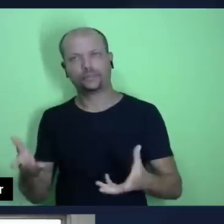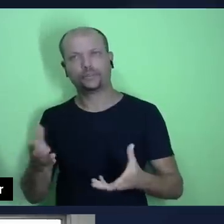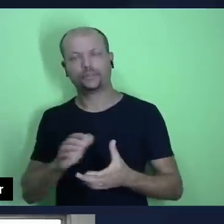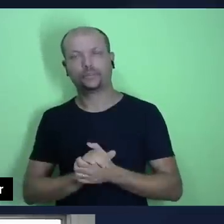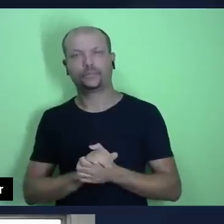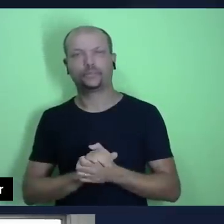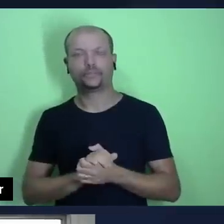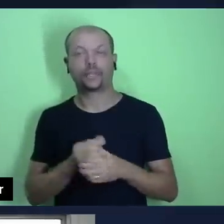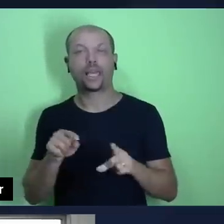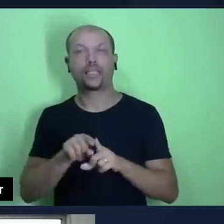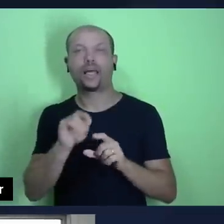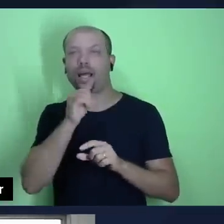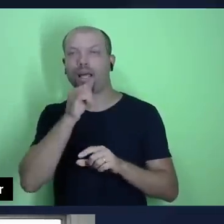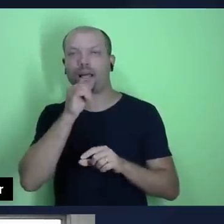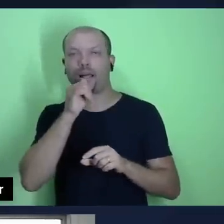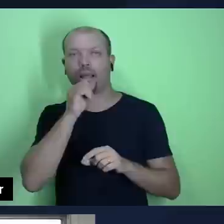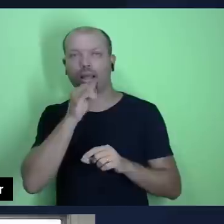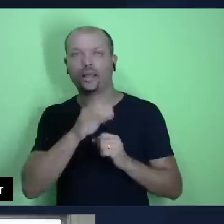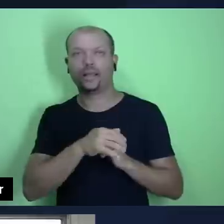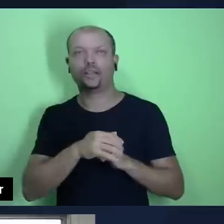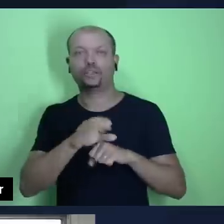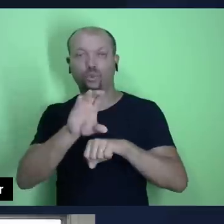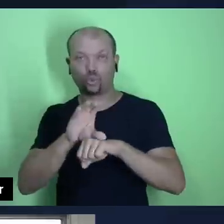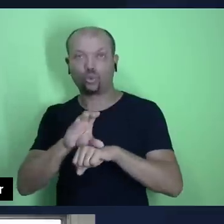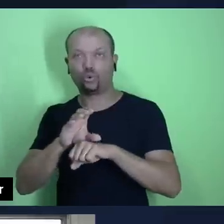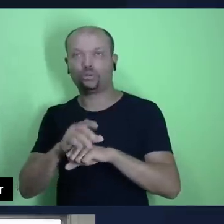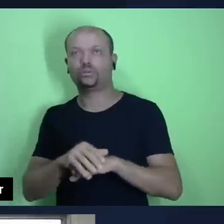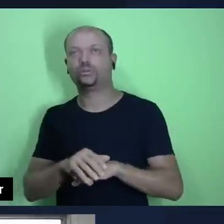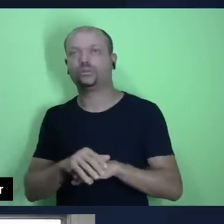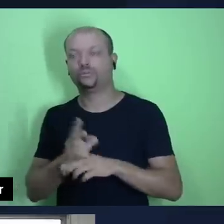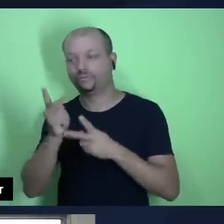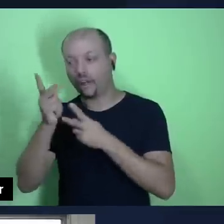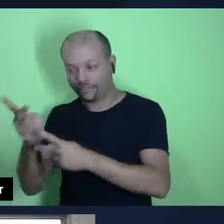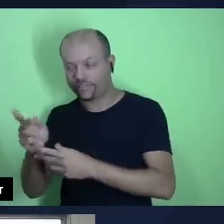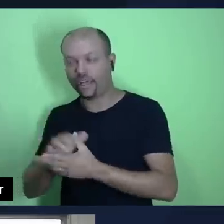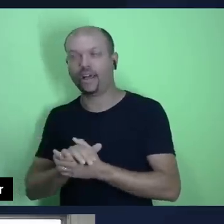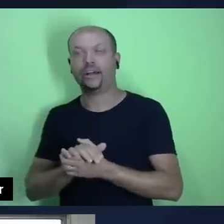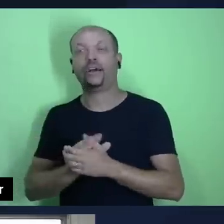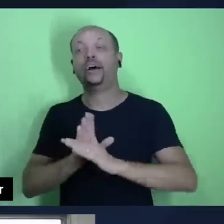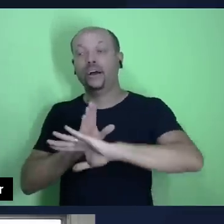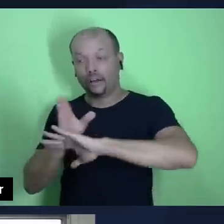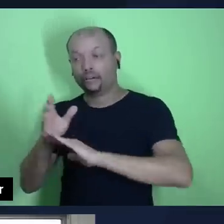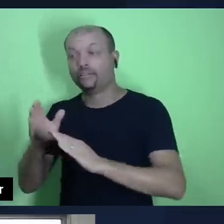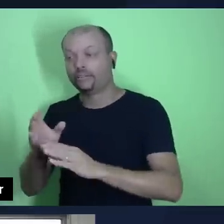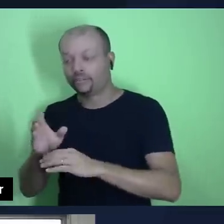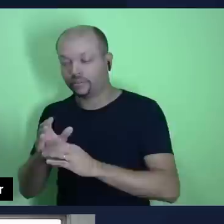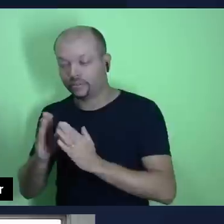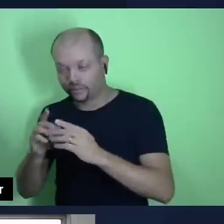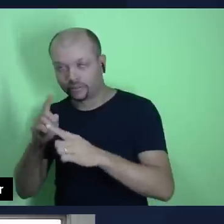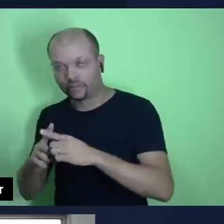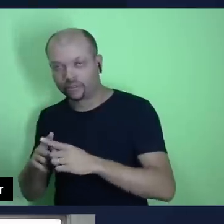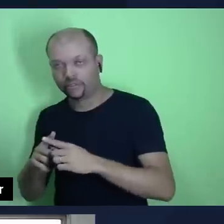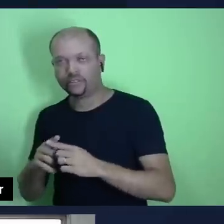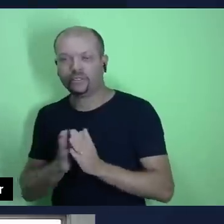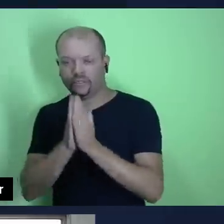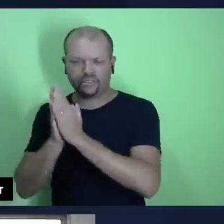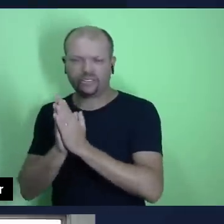justamente nessas assembleias solenes, nesses atos de adoração do culto, ele precisa